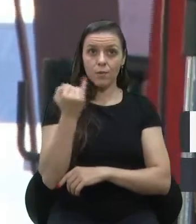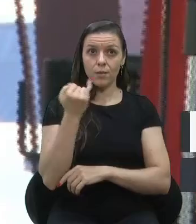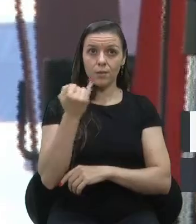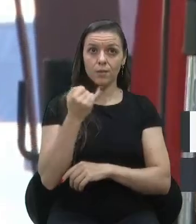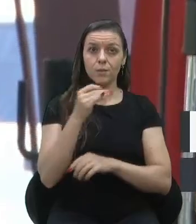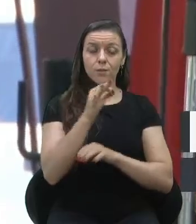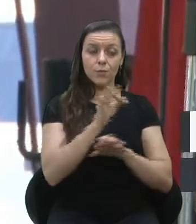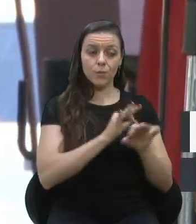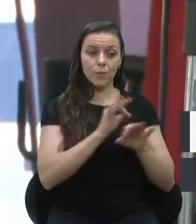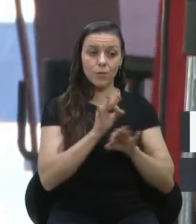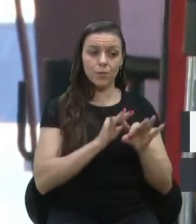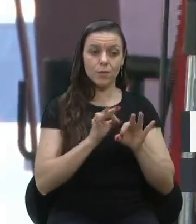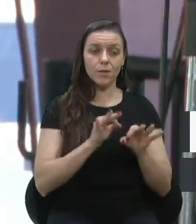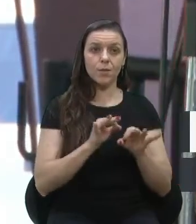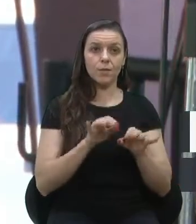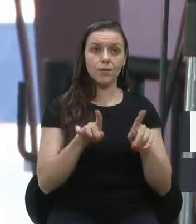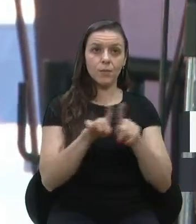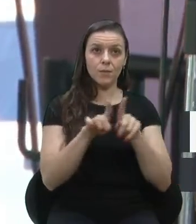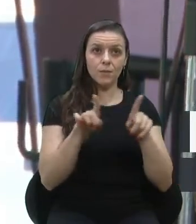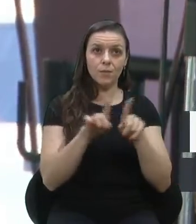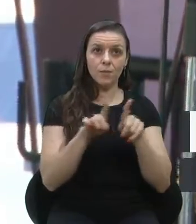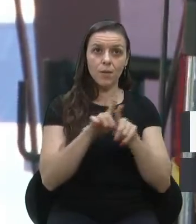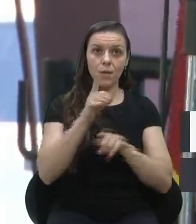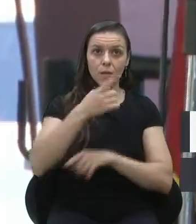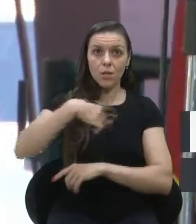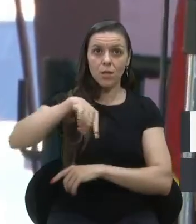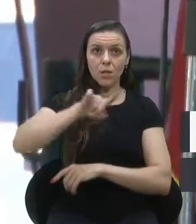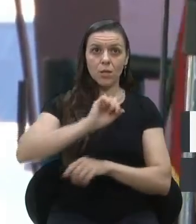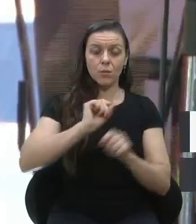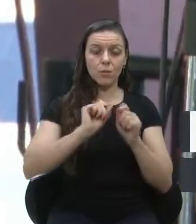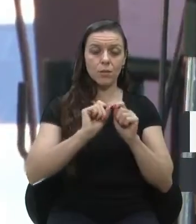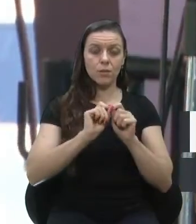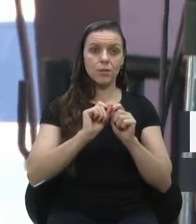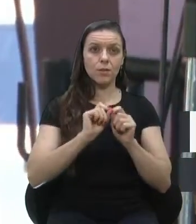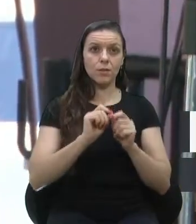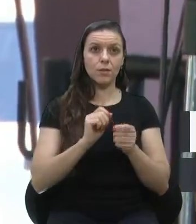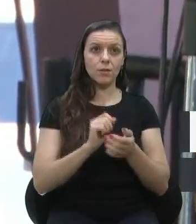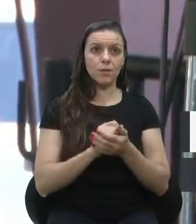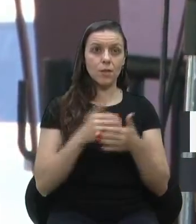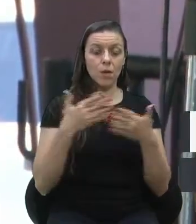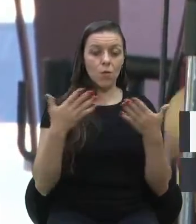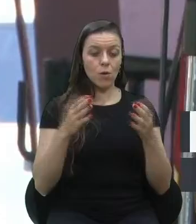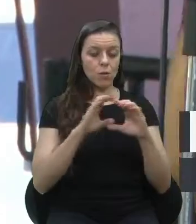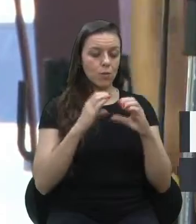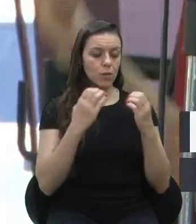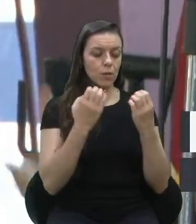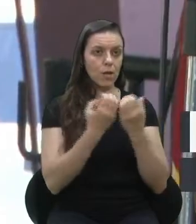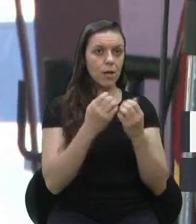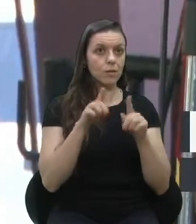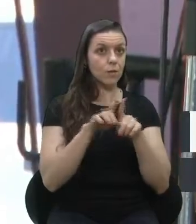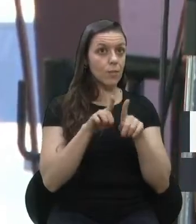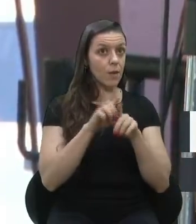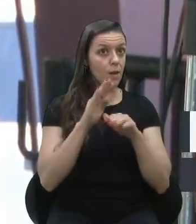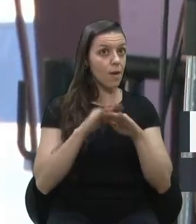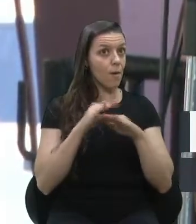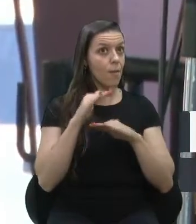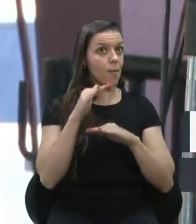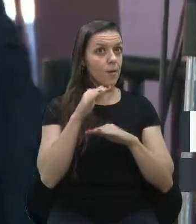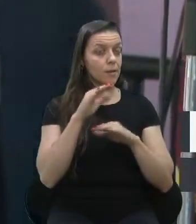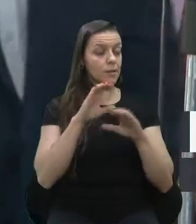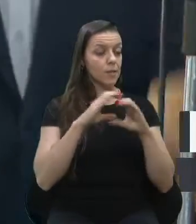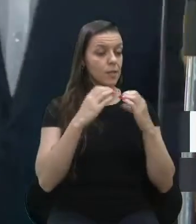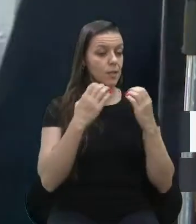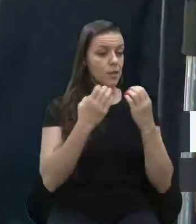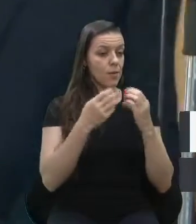projeto, mas também do que nós podemos fazer enquanto comunidade, além de fazer enquanto Câmara de